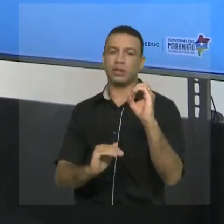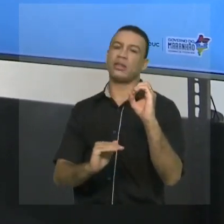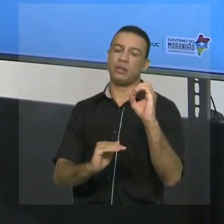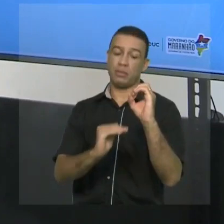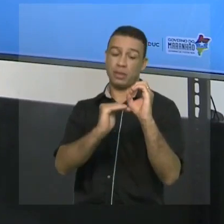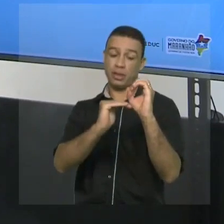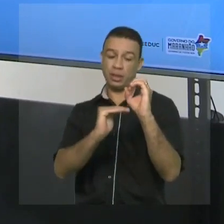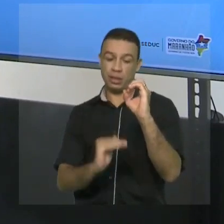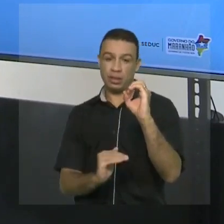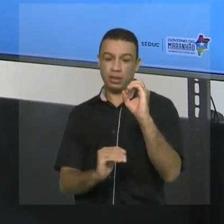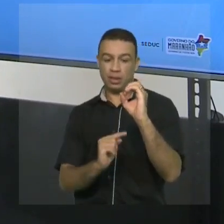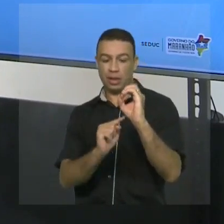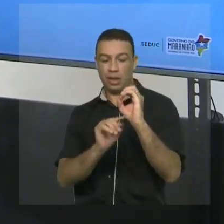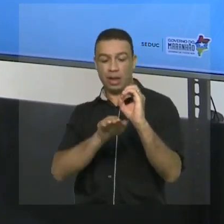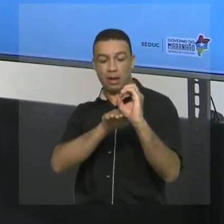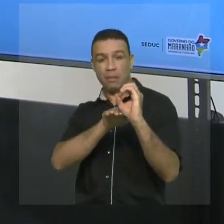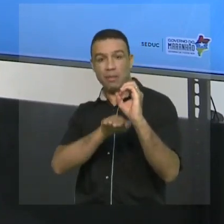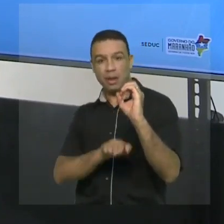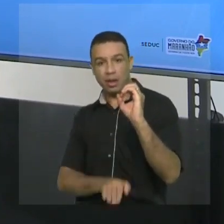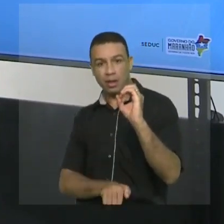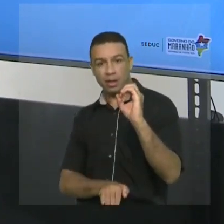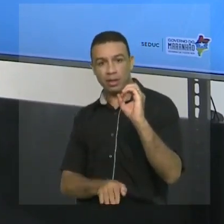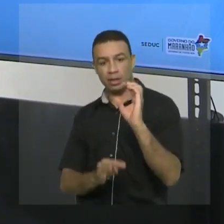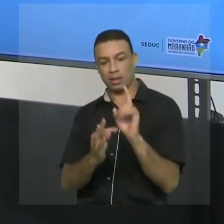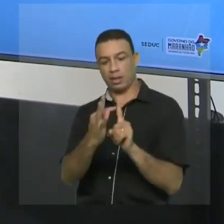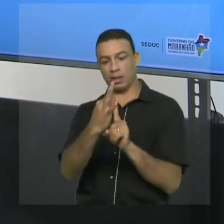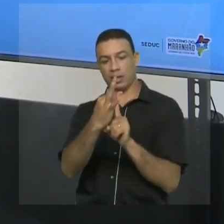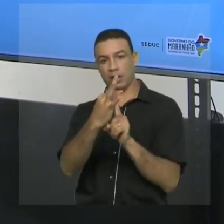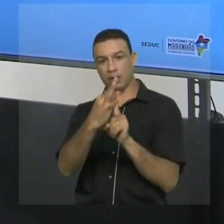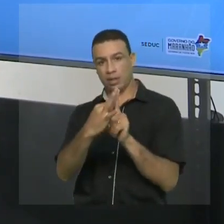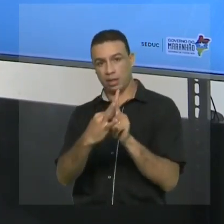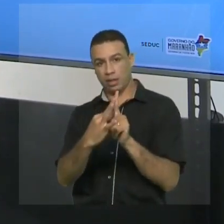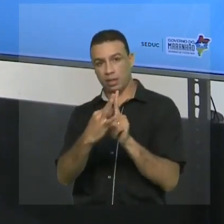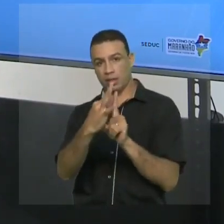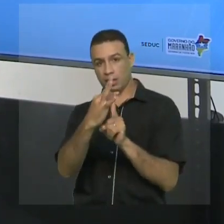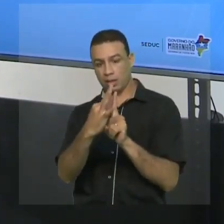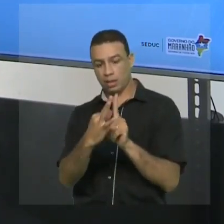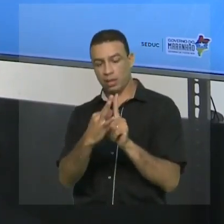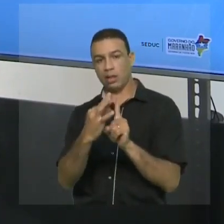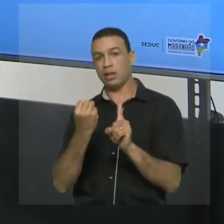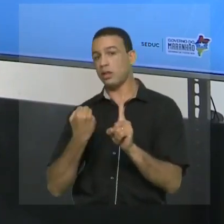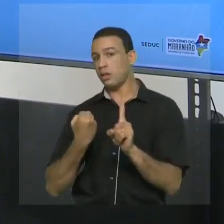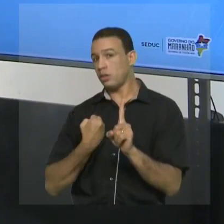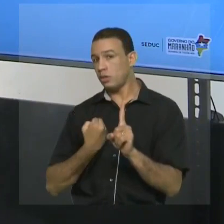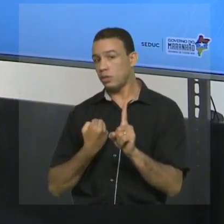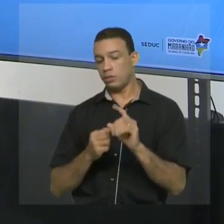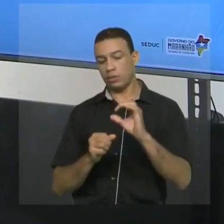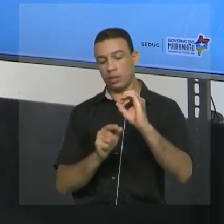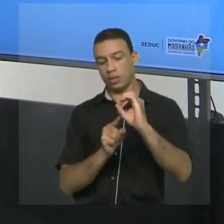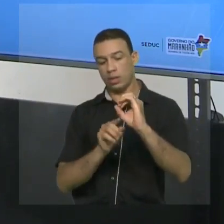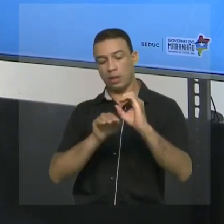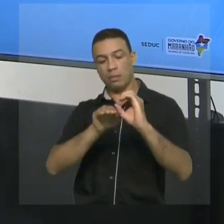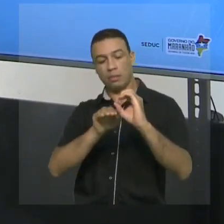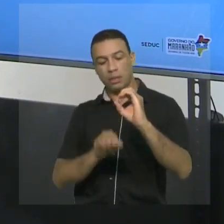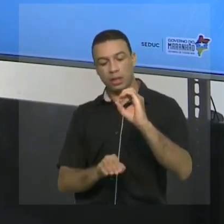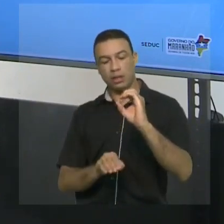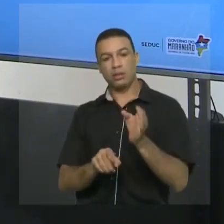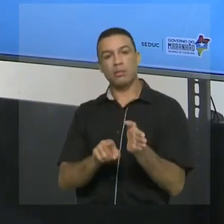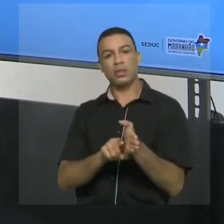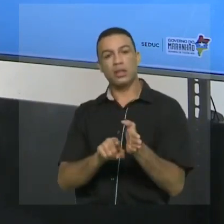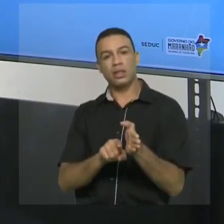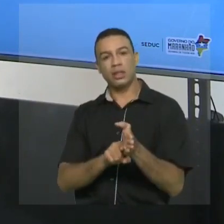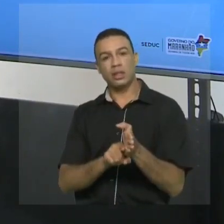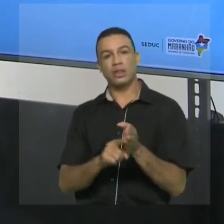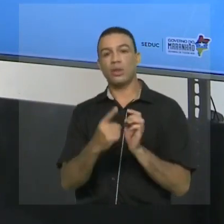abaixo de zero. E na temperatura, você trabalha com números abaixo de zero. Um grau abaixo de zero,